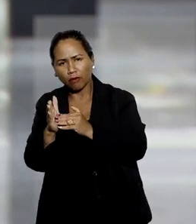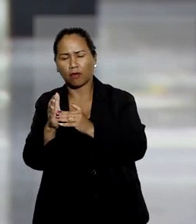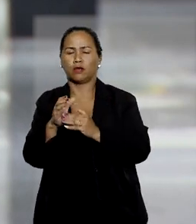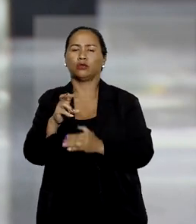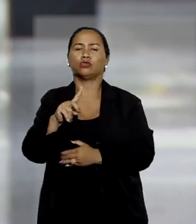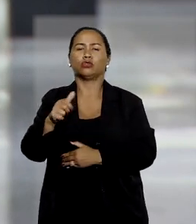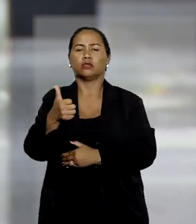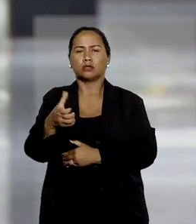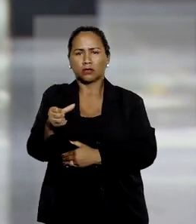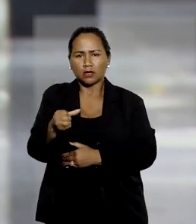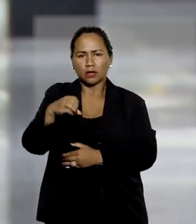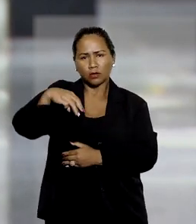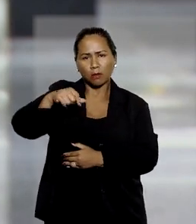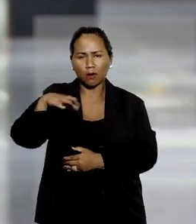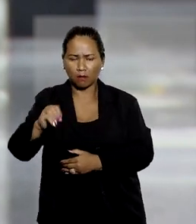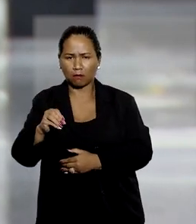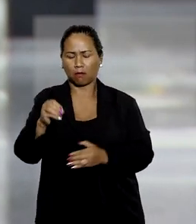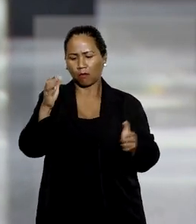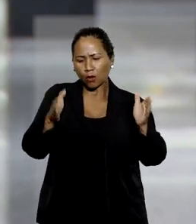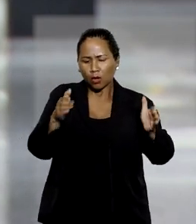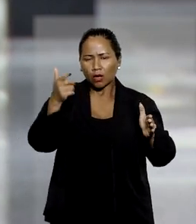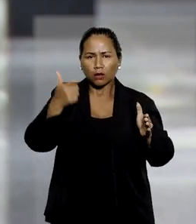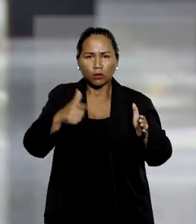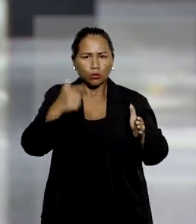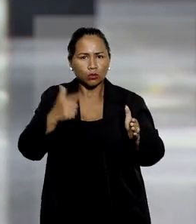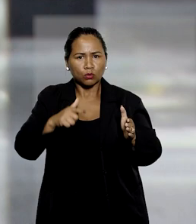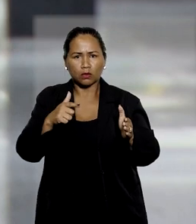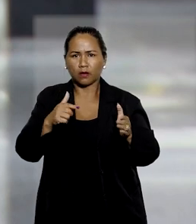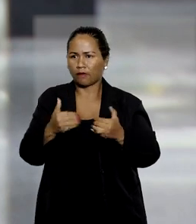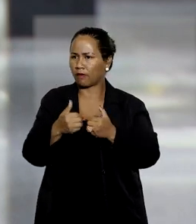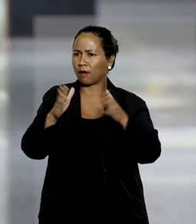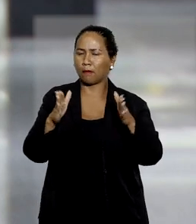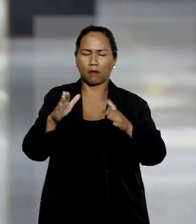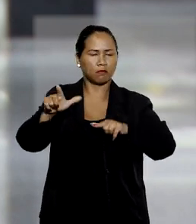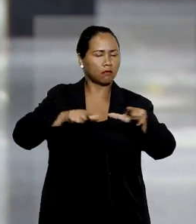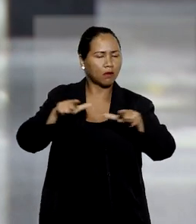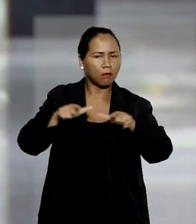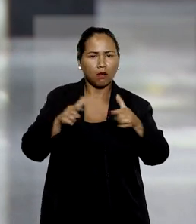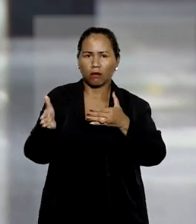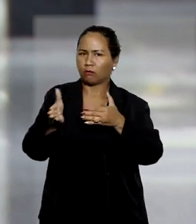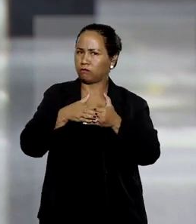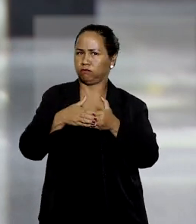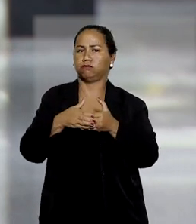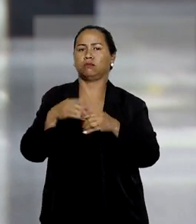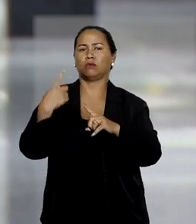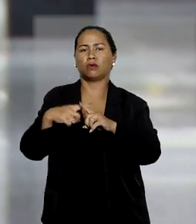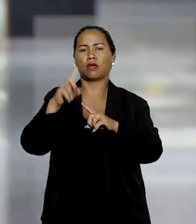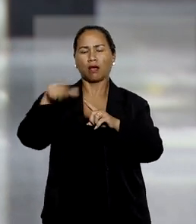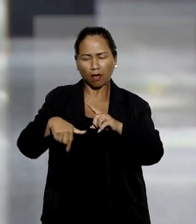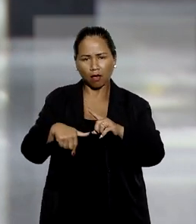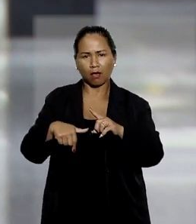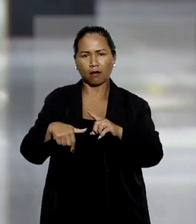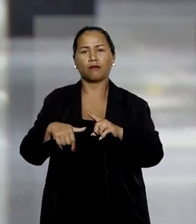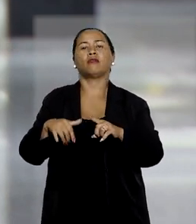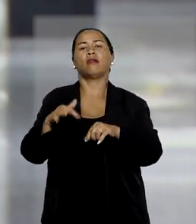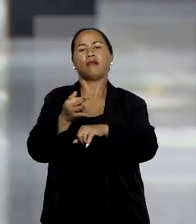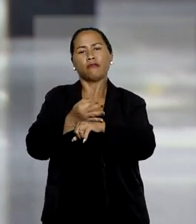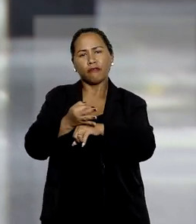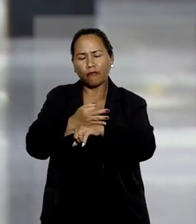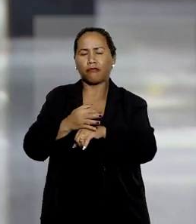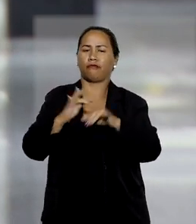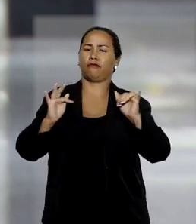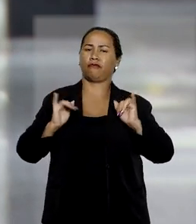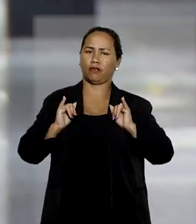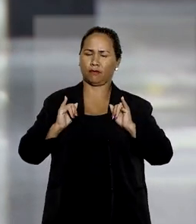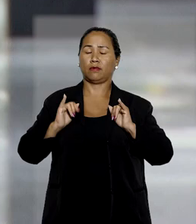em 16 de maio, considerando que não houve expediente forense no dia 1 de maio, em virtude do feriado. Já a